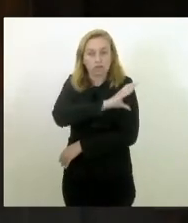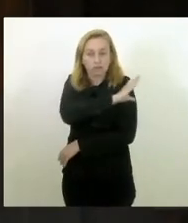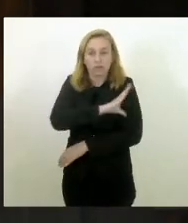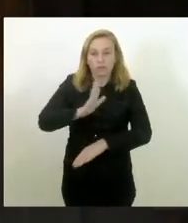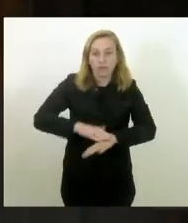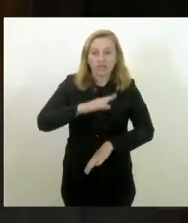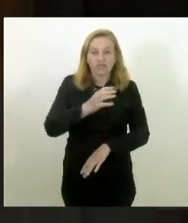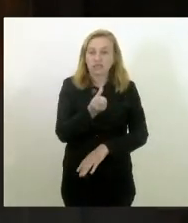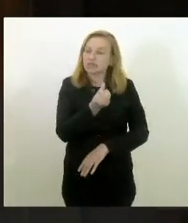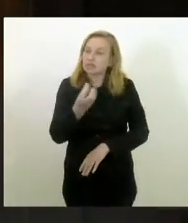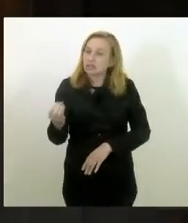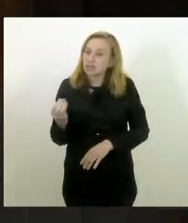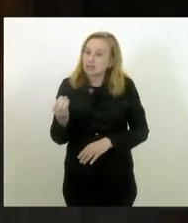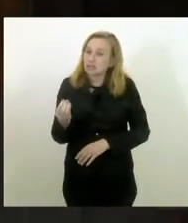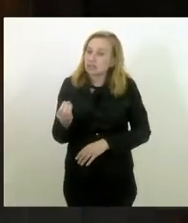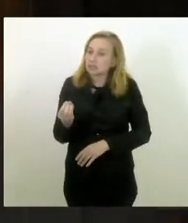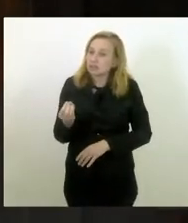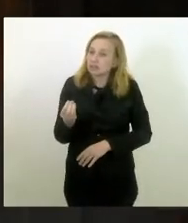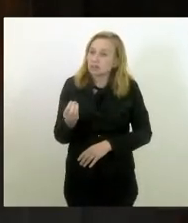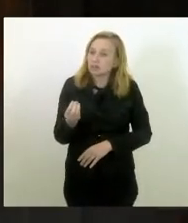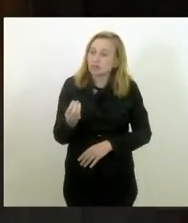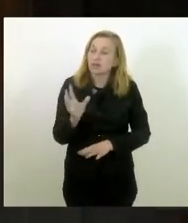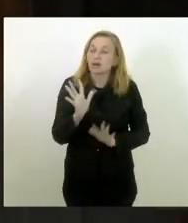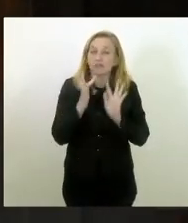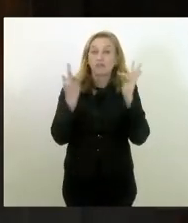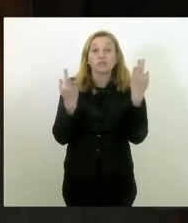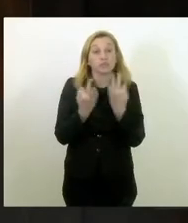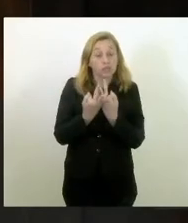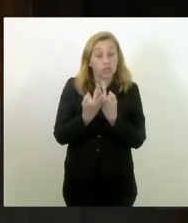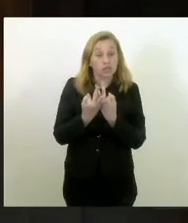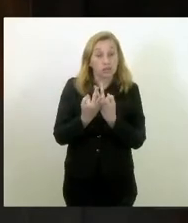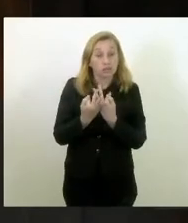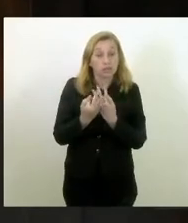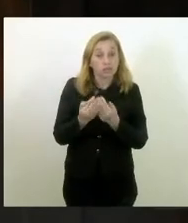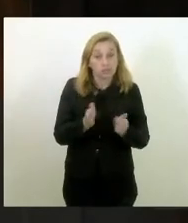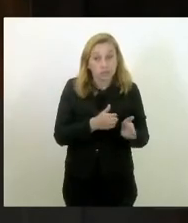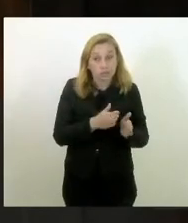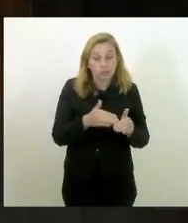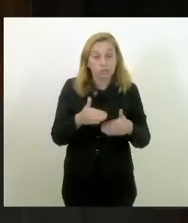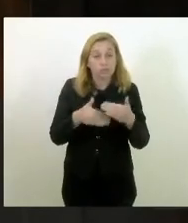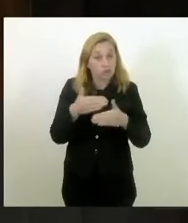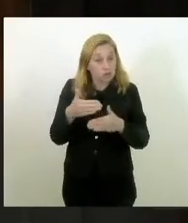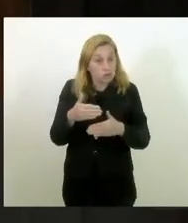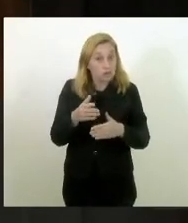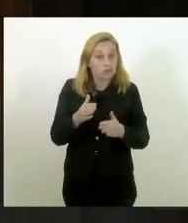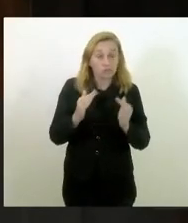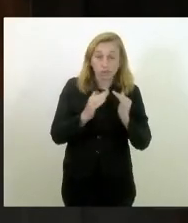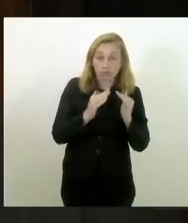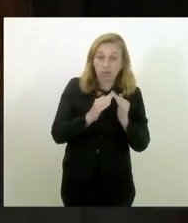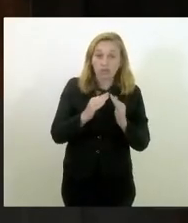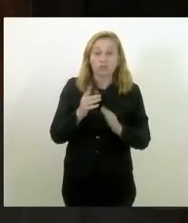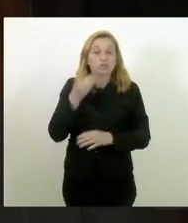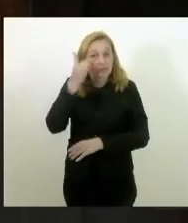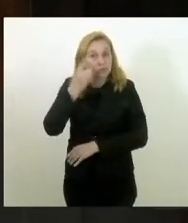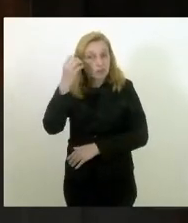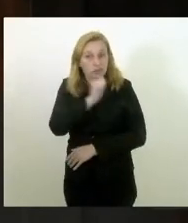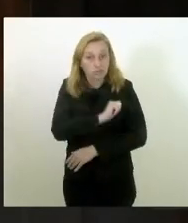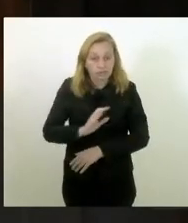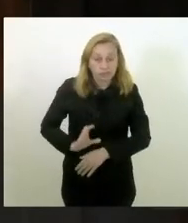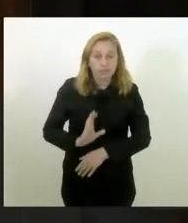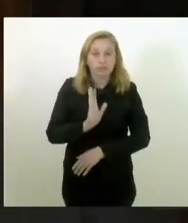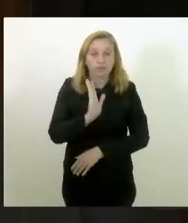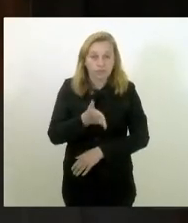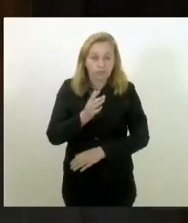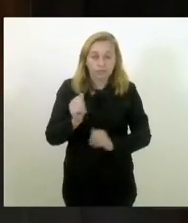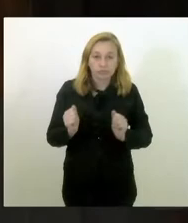de 600 famílias participando do processo de ocupação, deputado André Ciliano já colocou a Assembleia